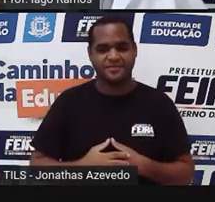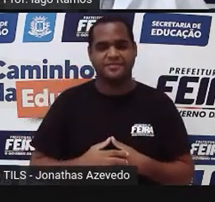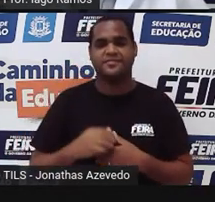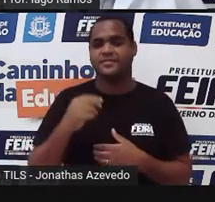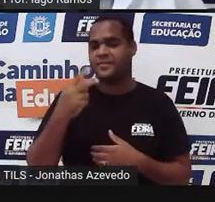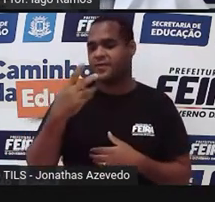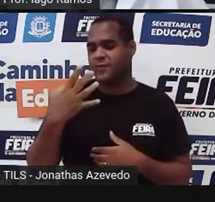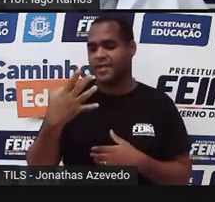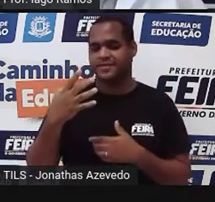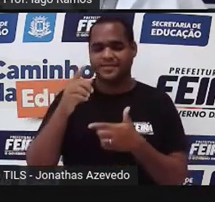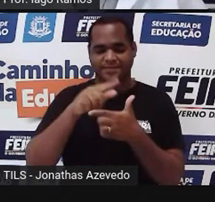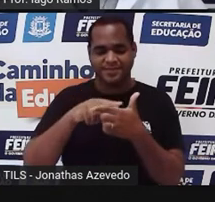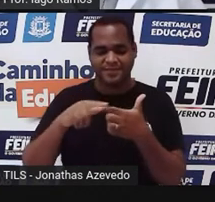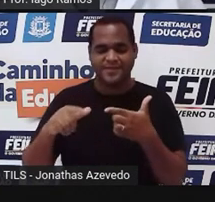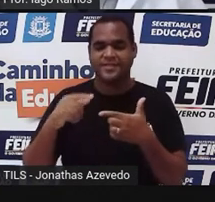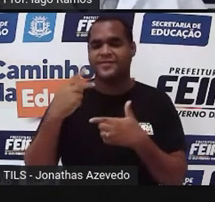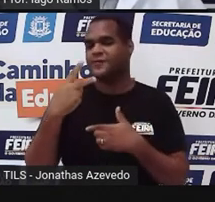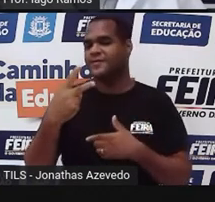dividido por 2.